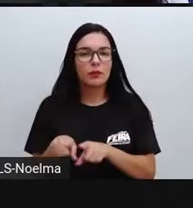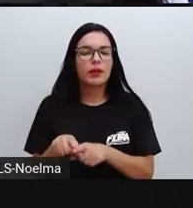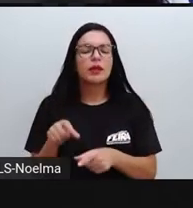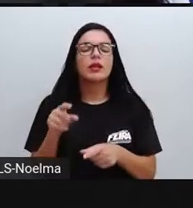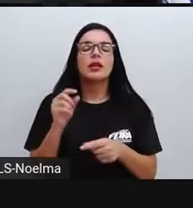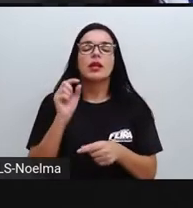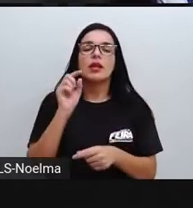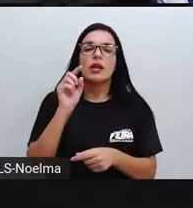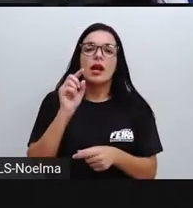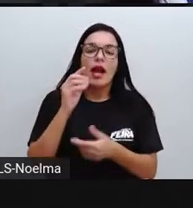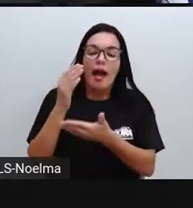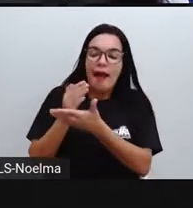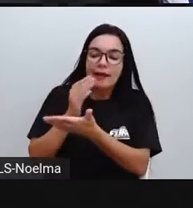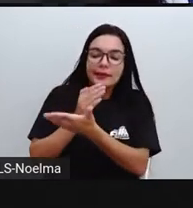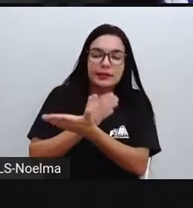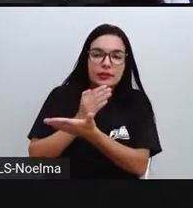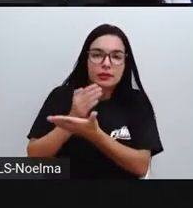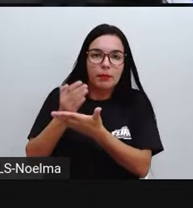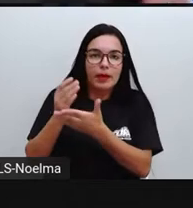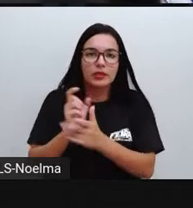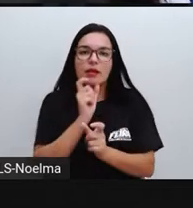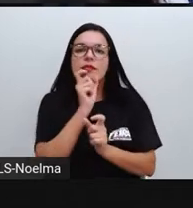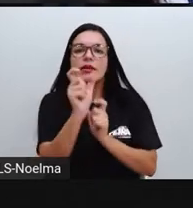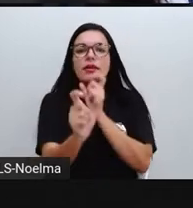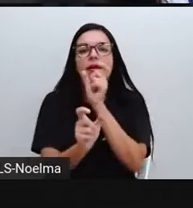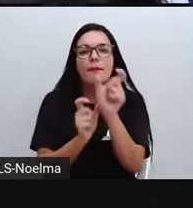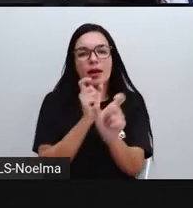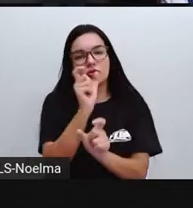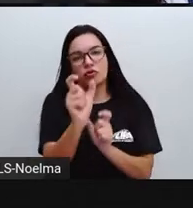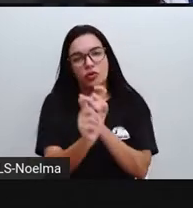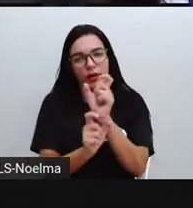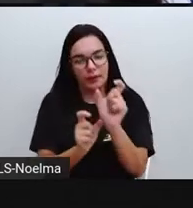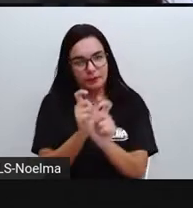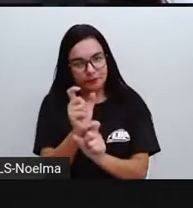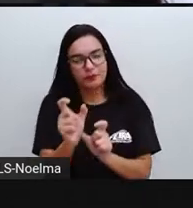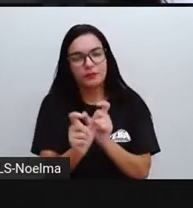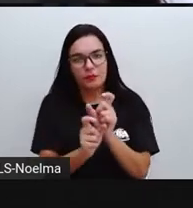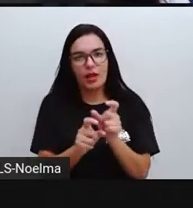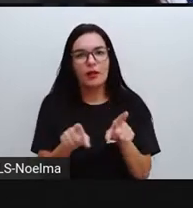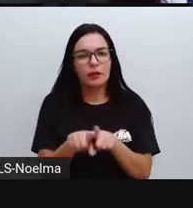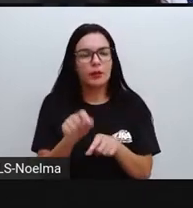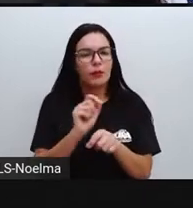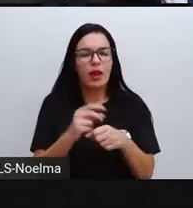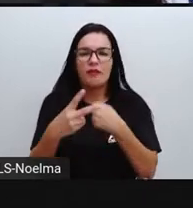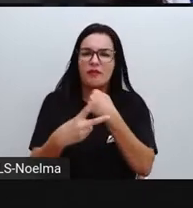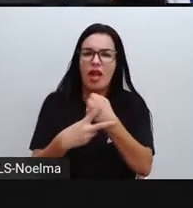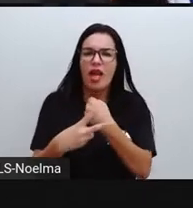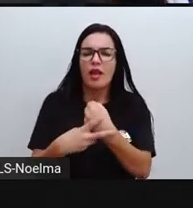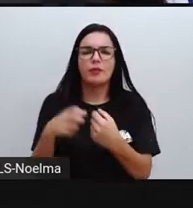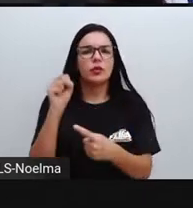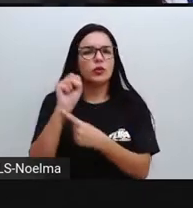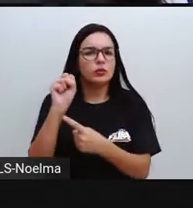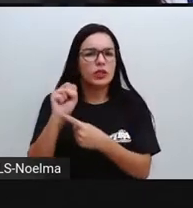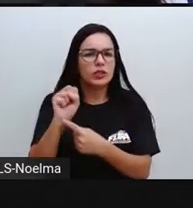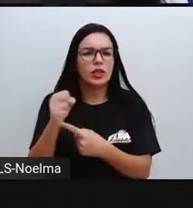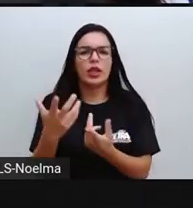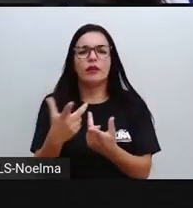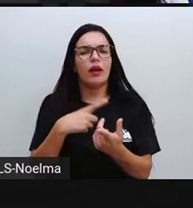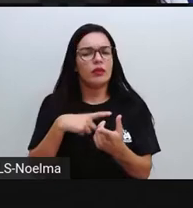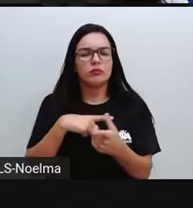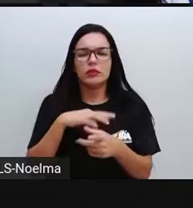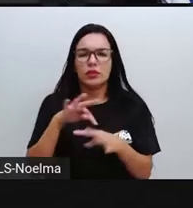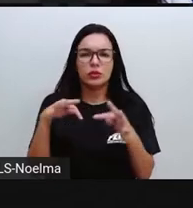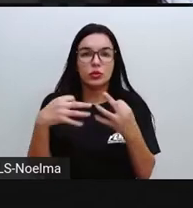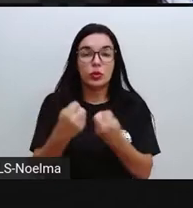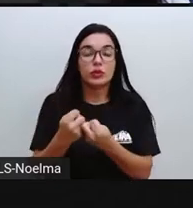né? Que são as partes que compõem a gramática, trata de substantivo, de verbos. Então, a gente vai